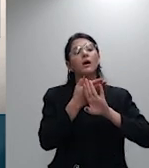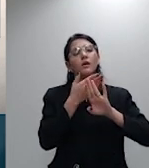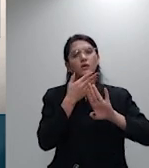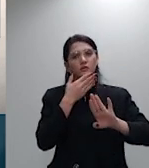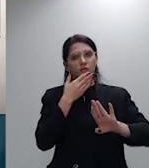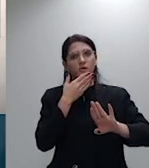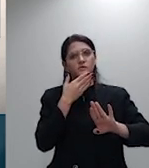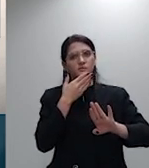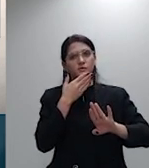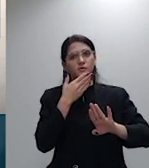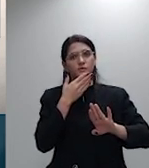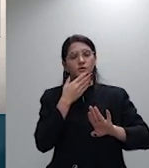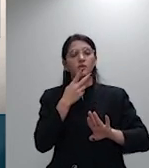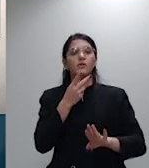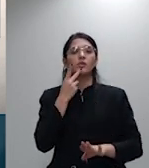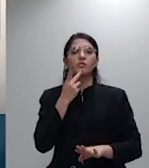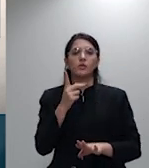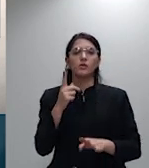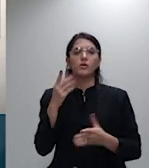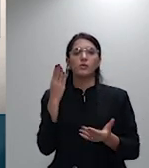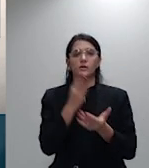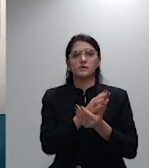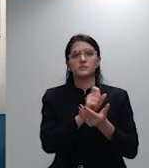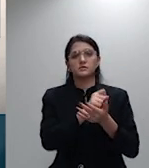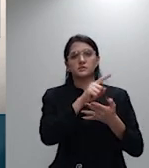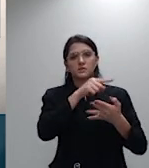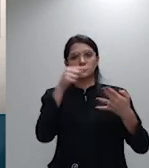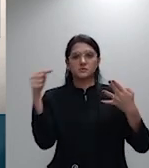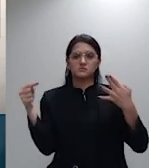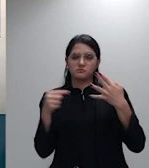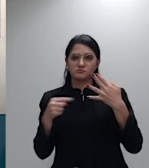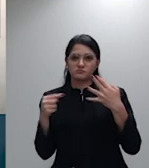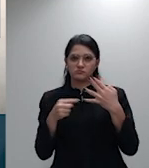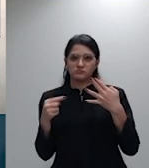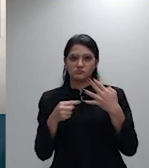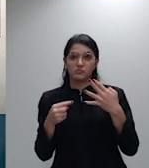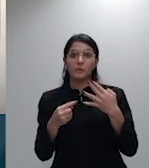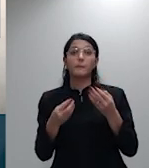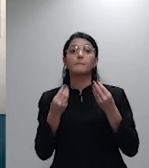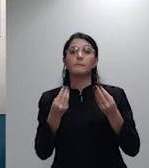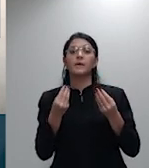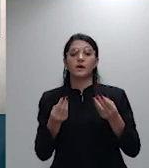instância ordinária para que prosseguisse com o julgamento da ação